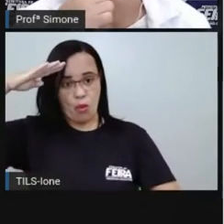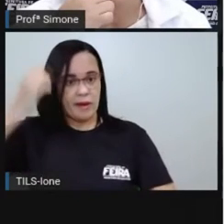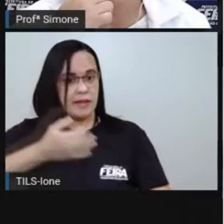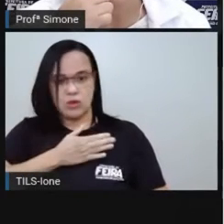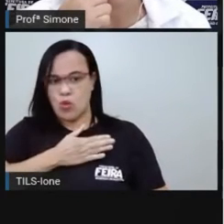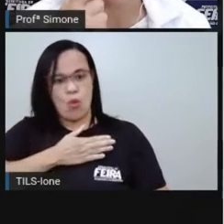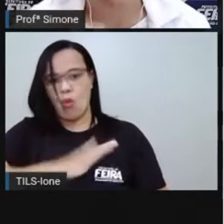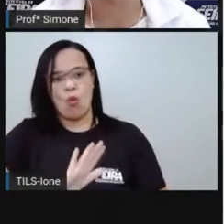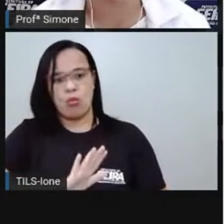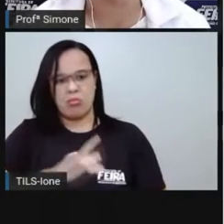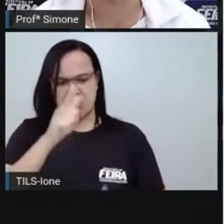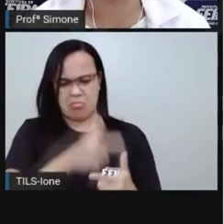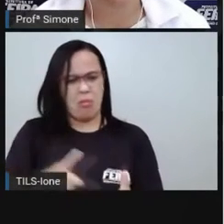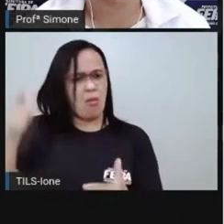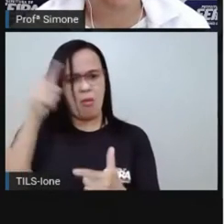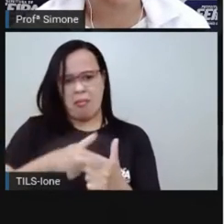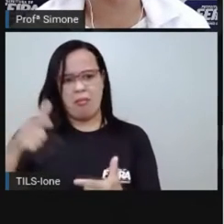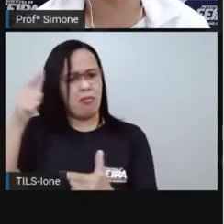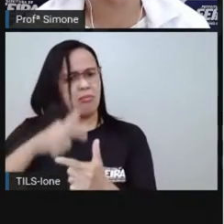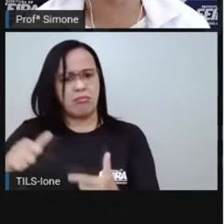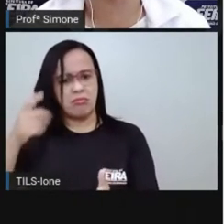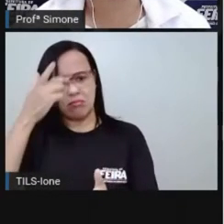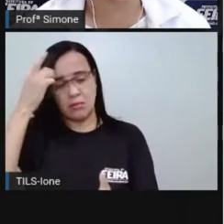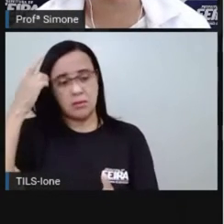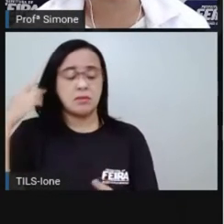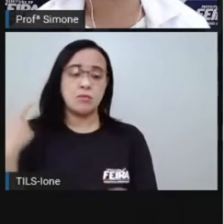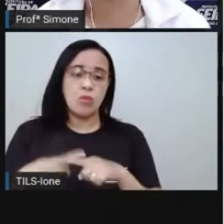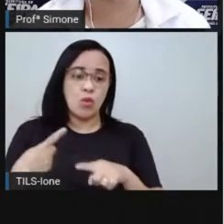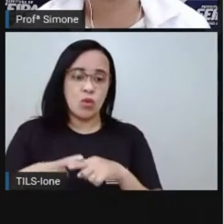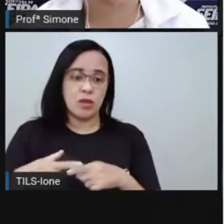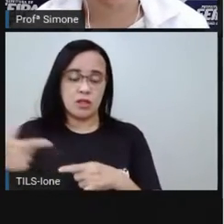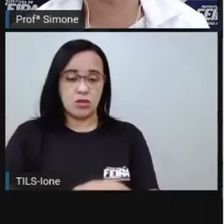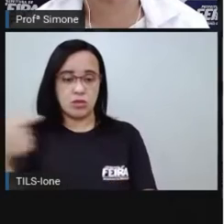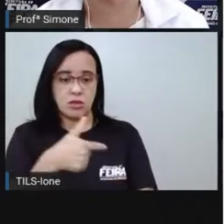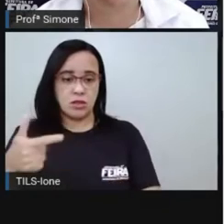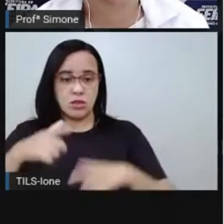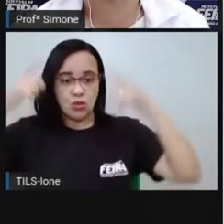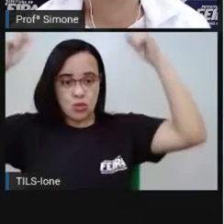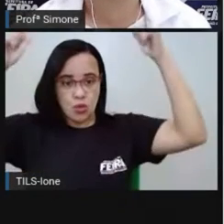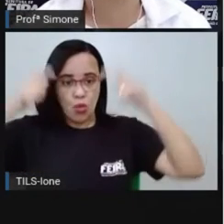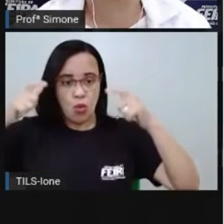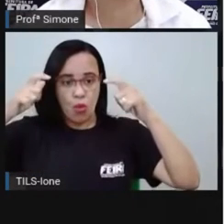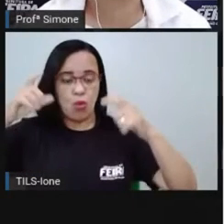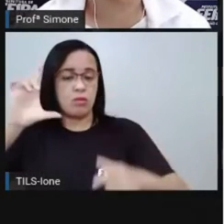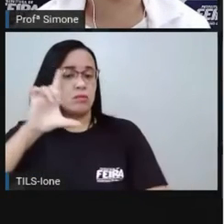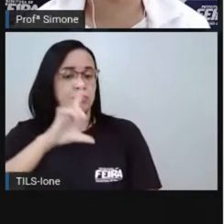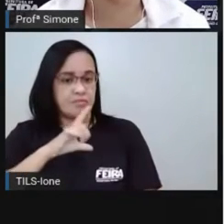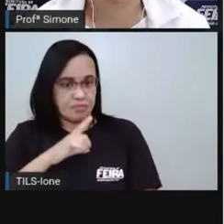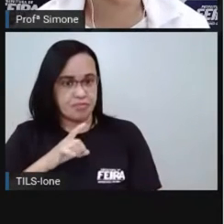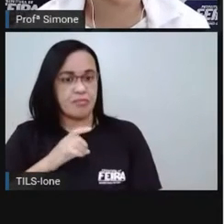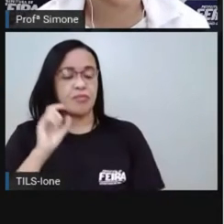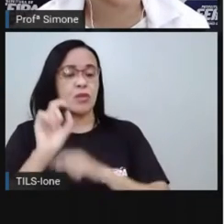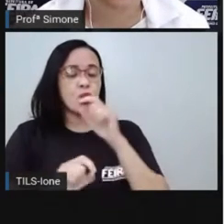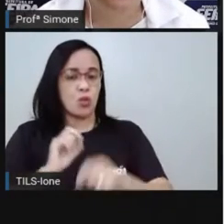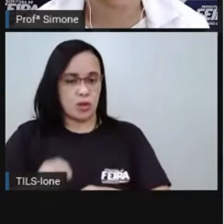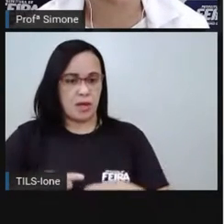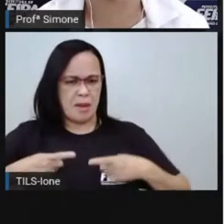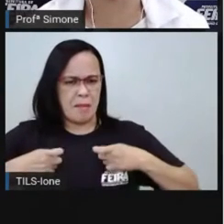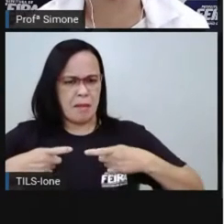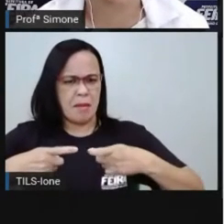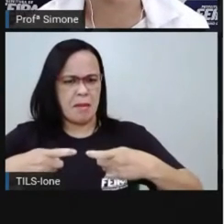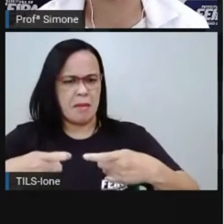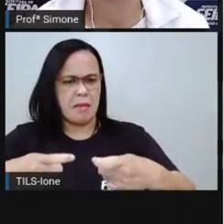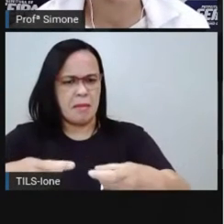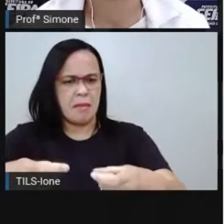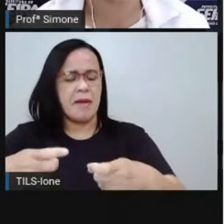durante o segundo reinado, houve a Guerra do Paraguai. O Brasil saiu vitorioso nessa guerra.